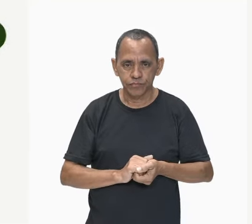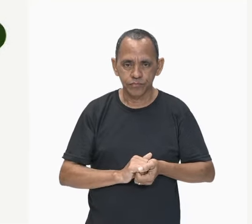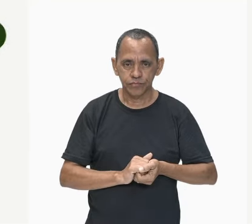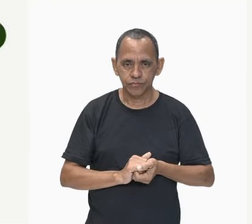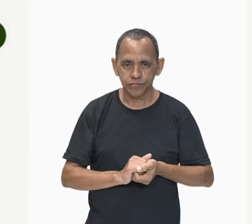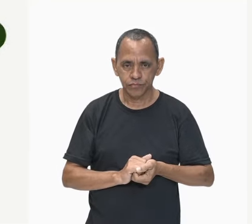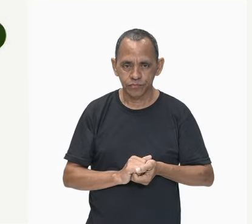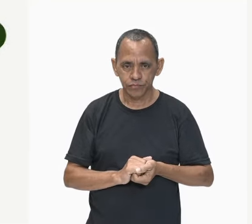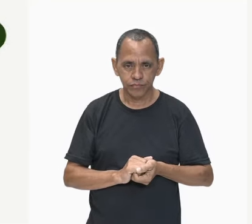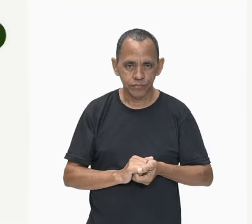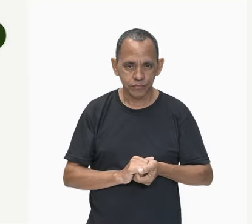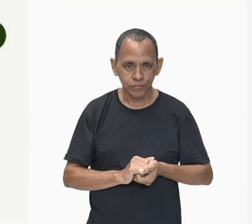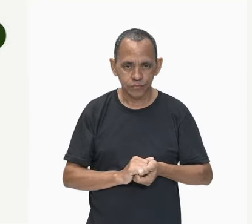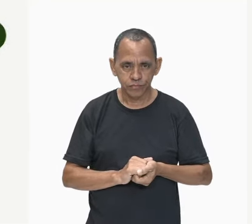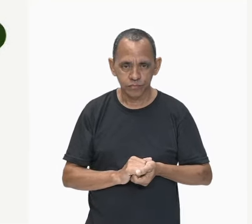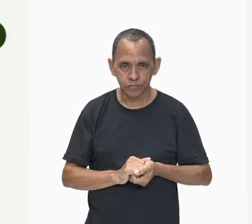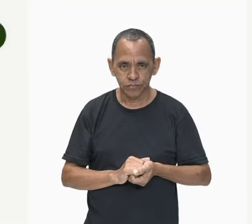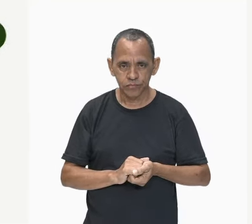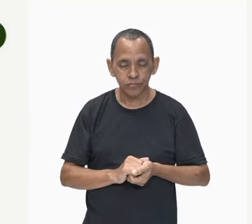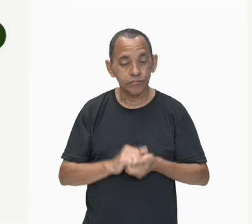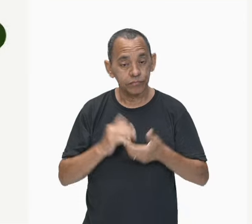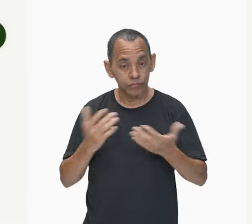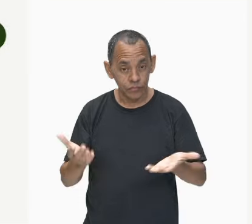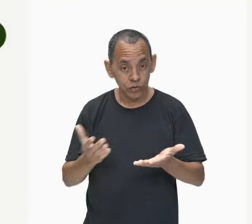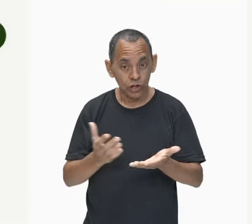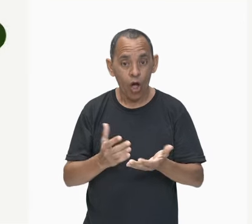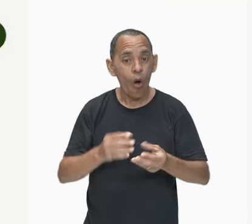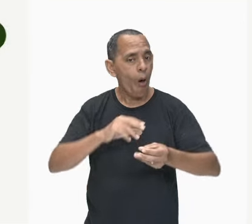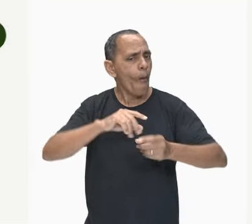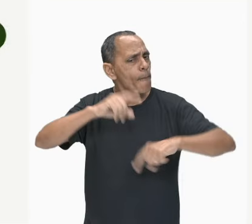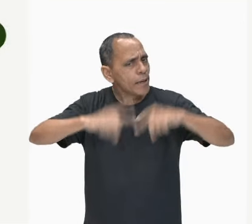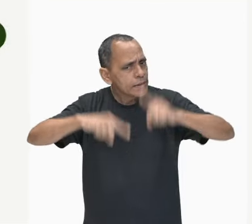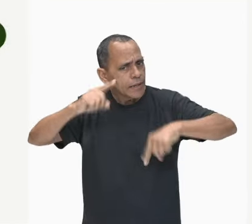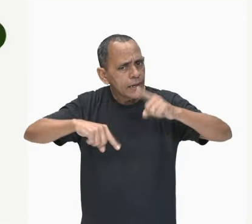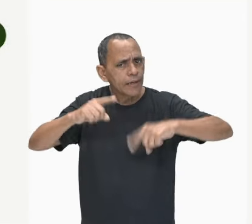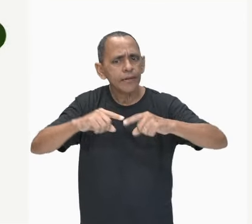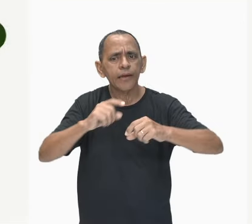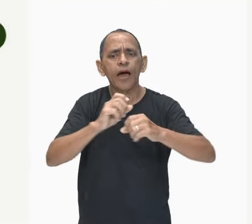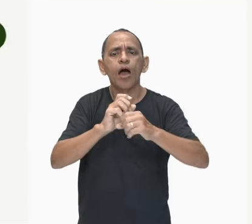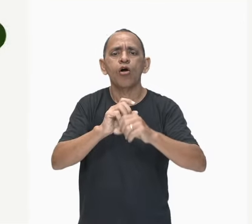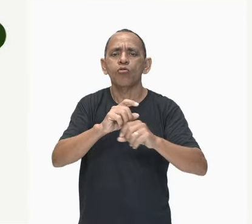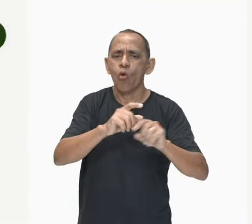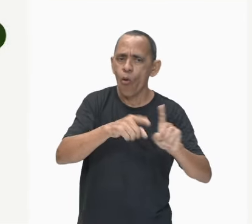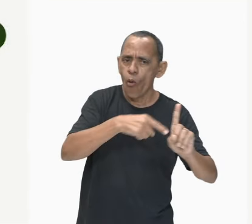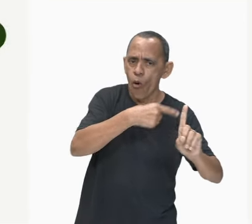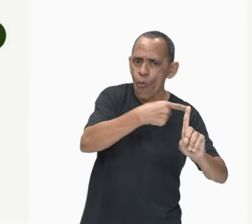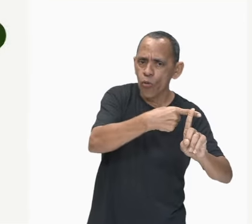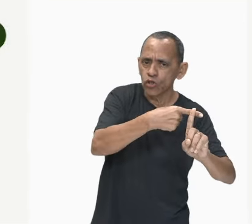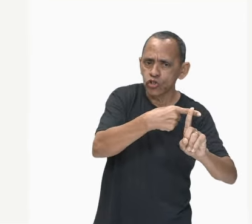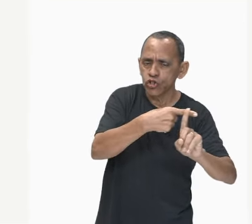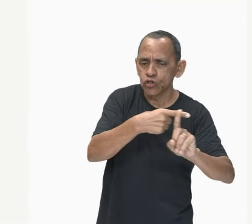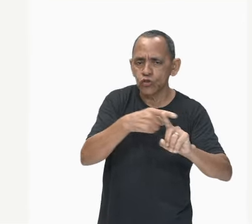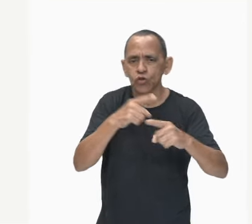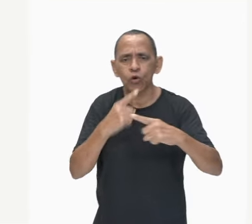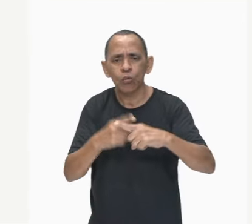que o número de elétrons. Corpo eletrizado positivamente, se possui mais prótons que elétrons.